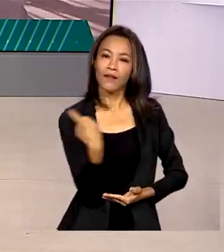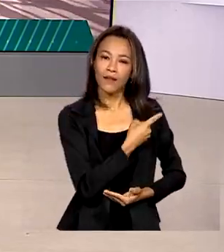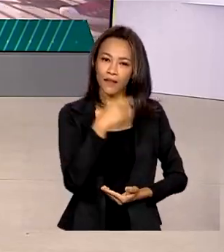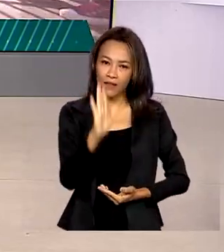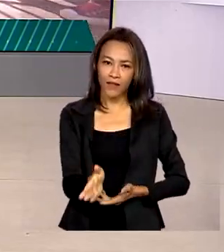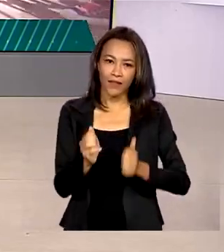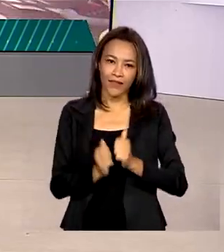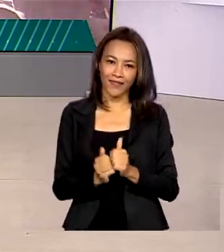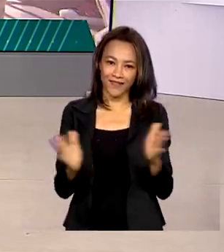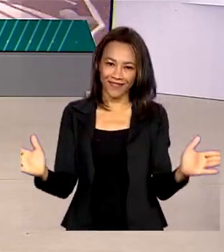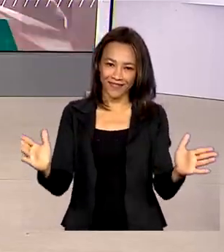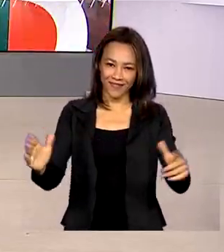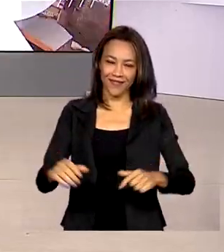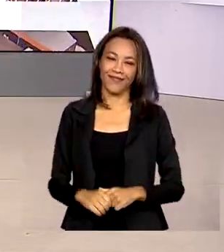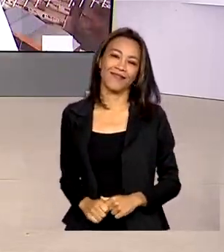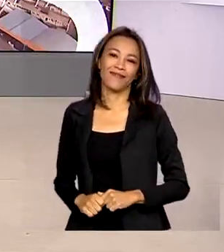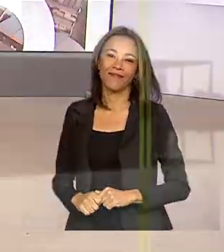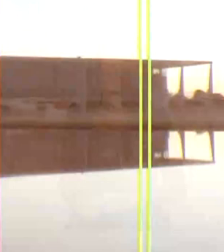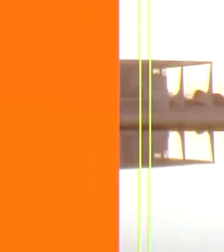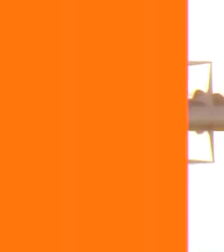o Brasil em Dia já está no ar.